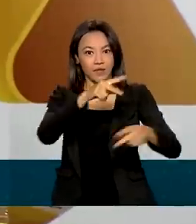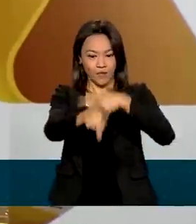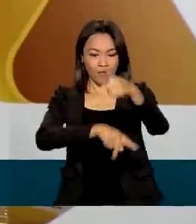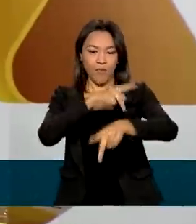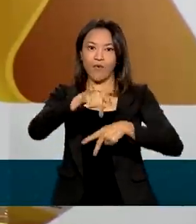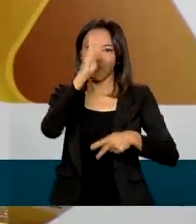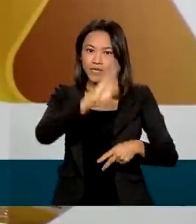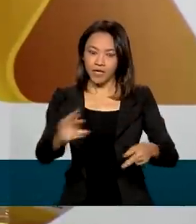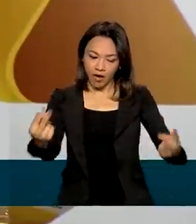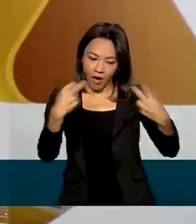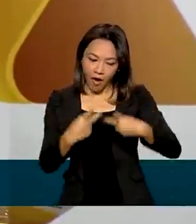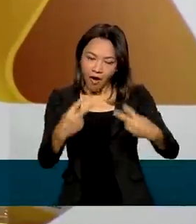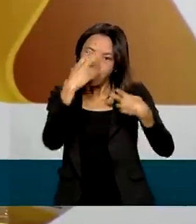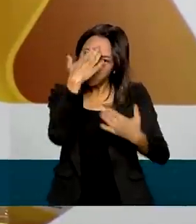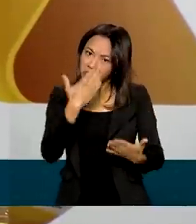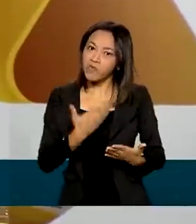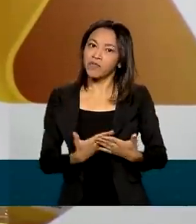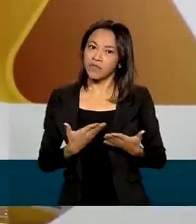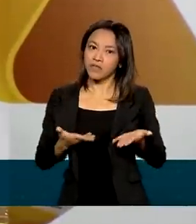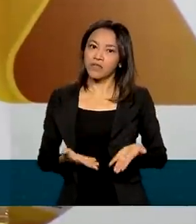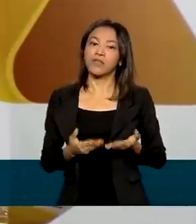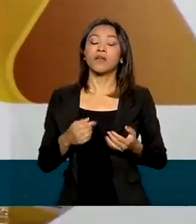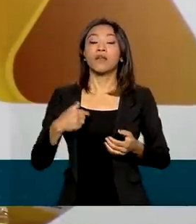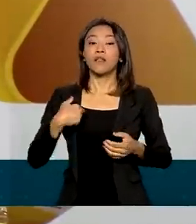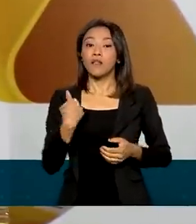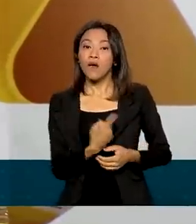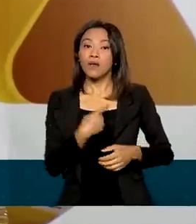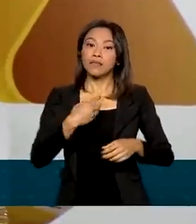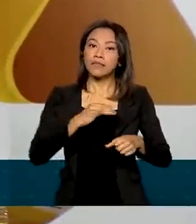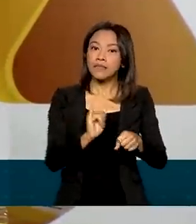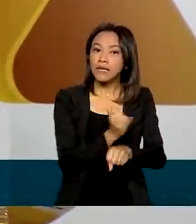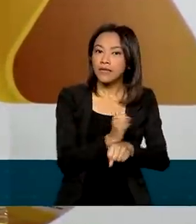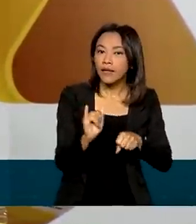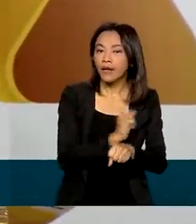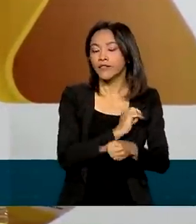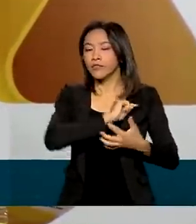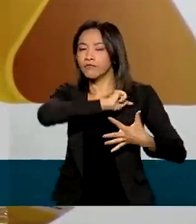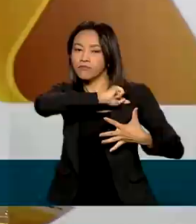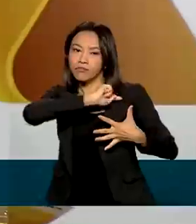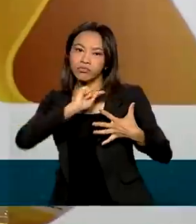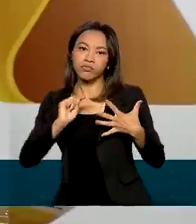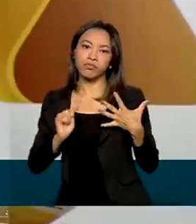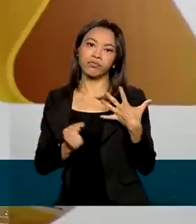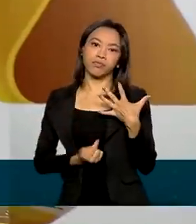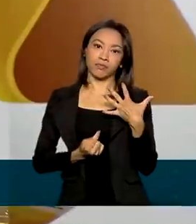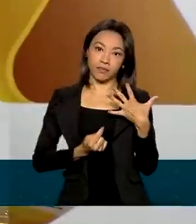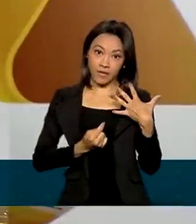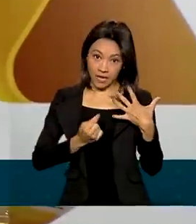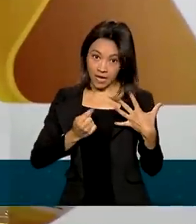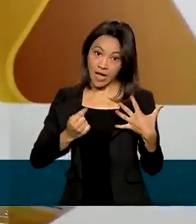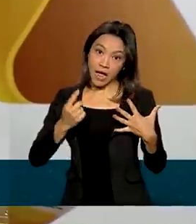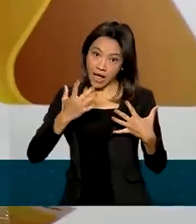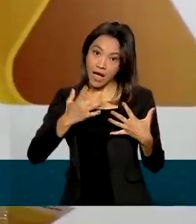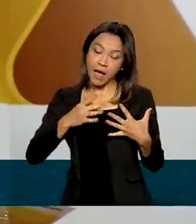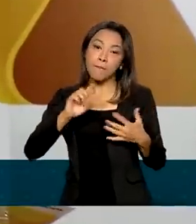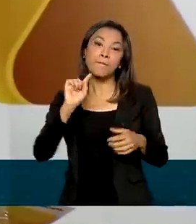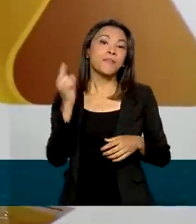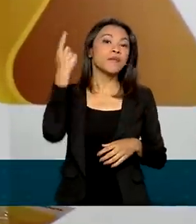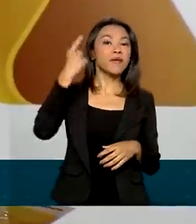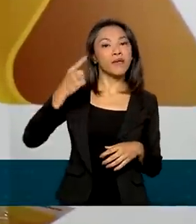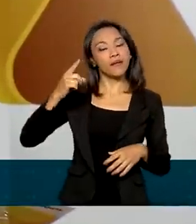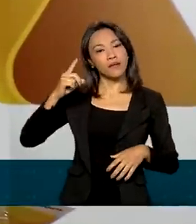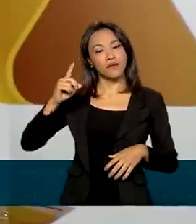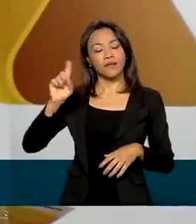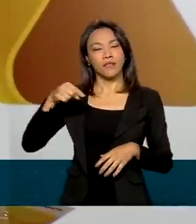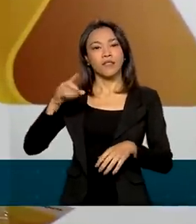De maneira estratégica, as primeiras providências adotadas pela diretoria executiva